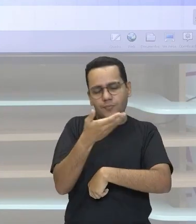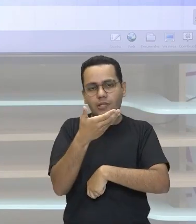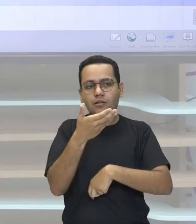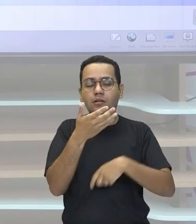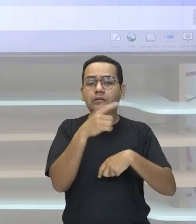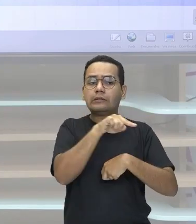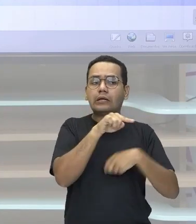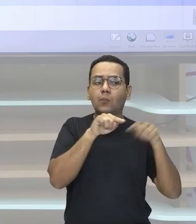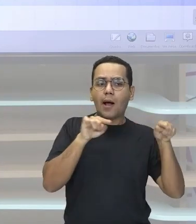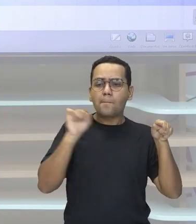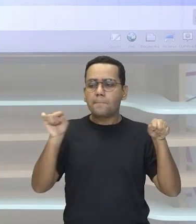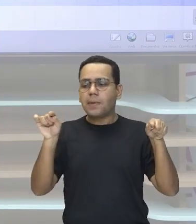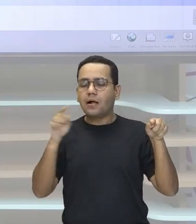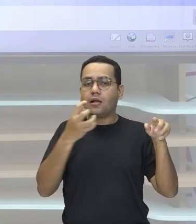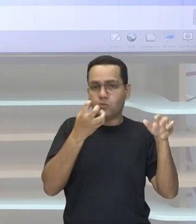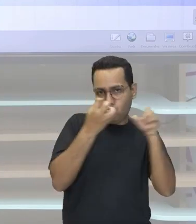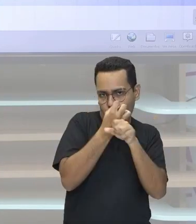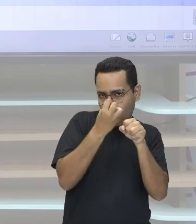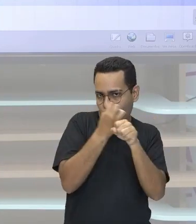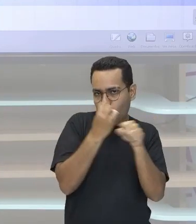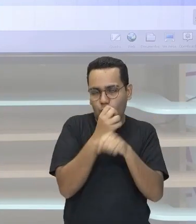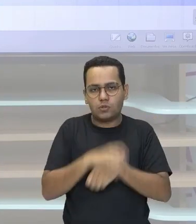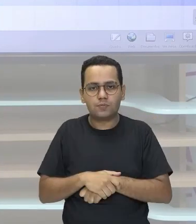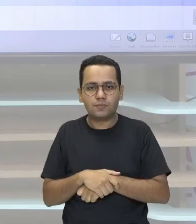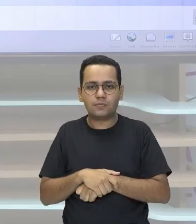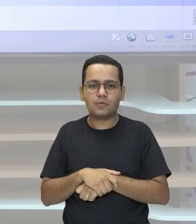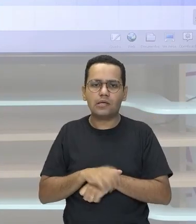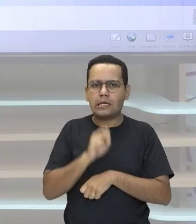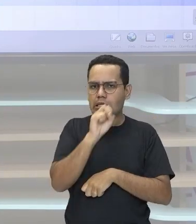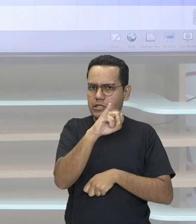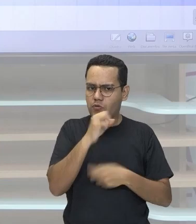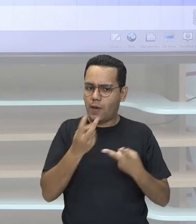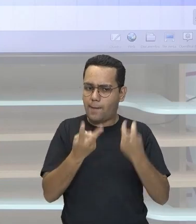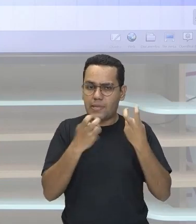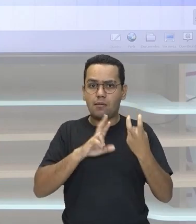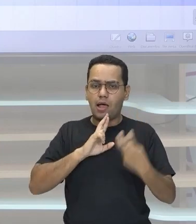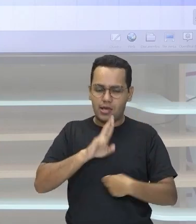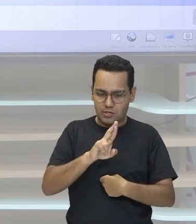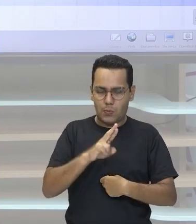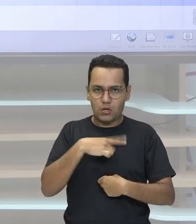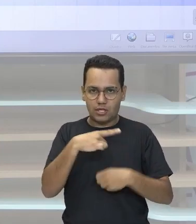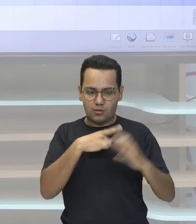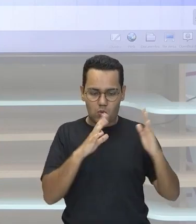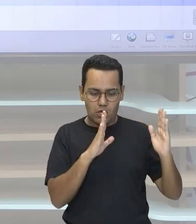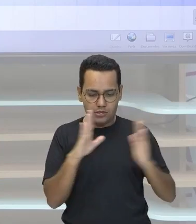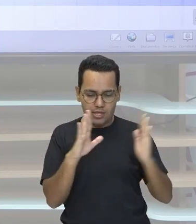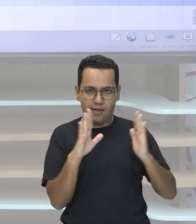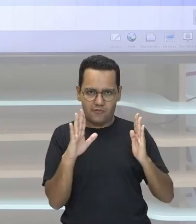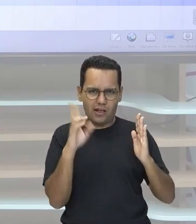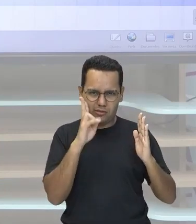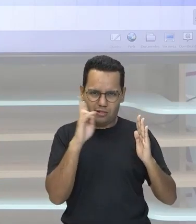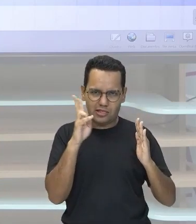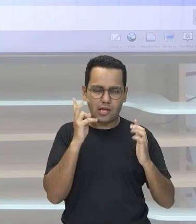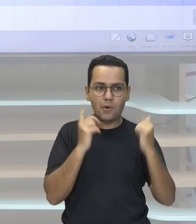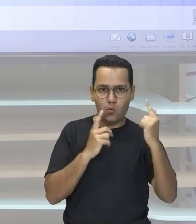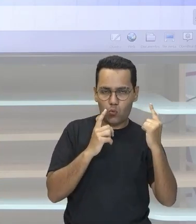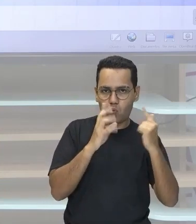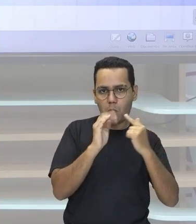o resultado está dentro desse intervalo Se o resultado estiver dentro do intervalinho Ok Se não